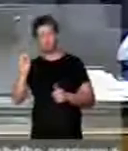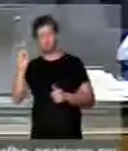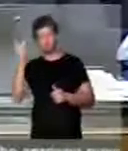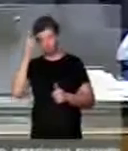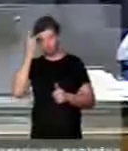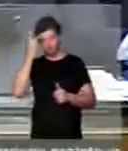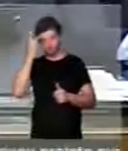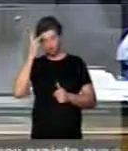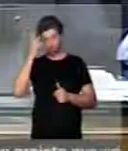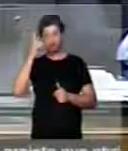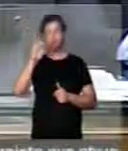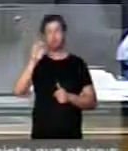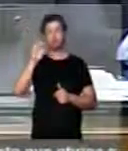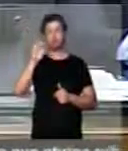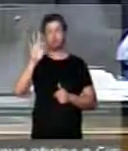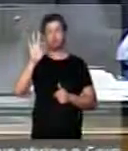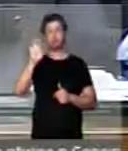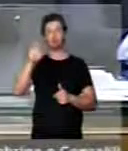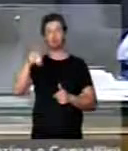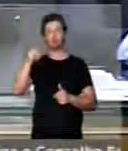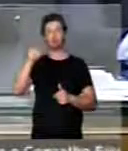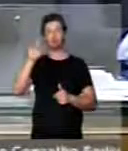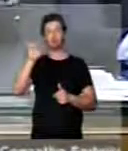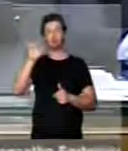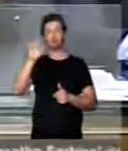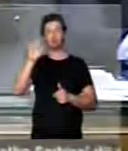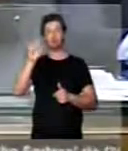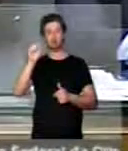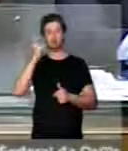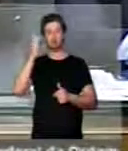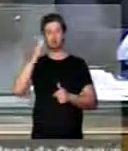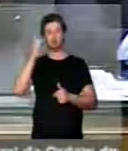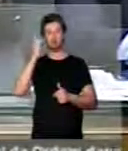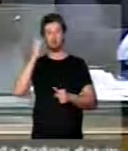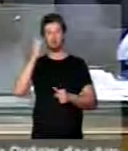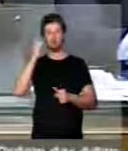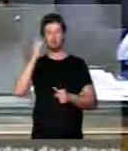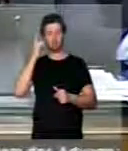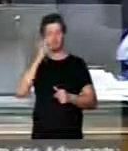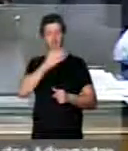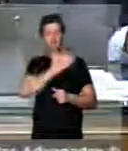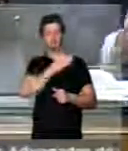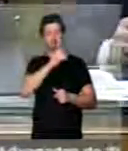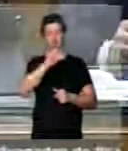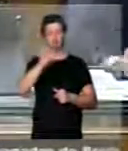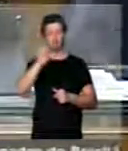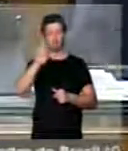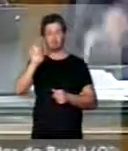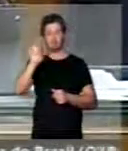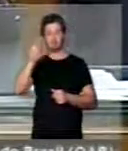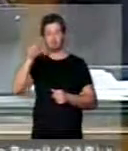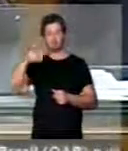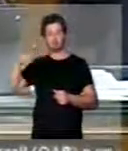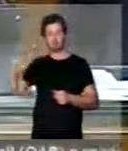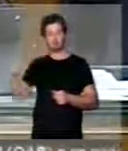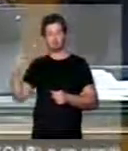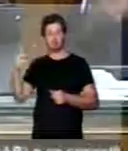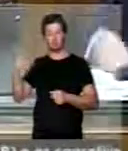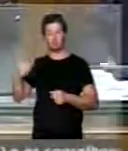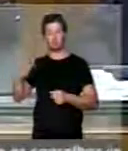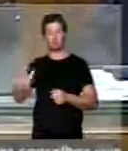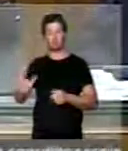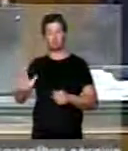de São Paulo Duarte Nogueira, deputado... Oh, deputado Duarte Nogueira está aqui. Enquanto o deputado vai à tribuna,